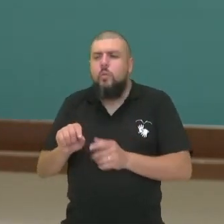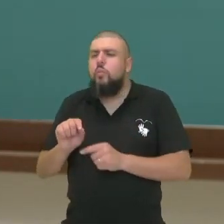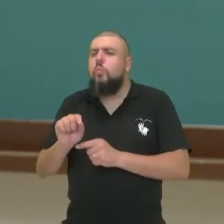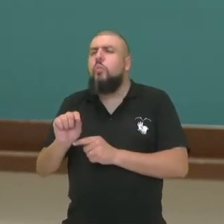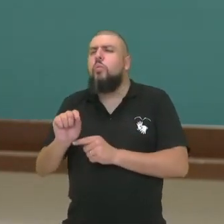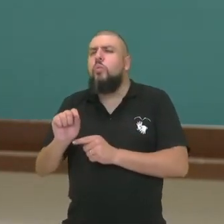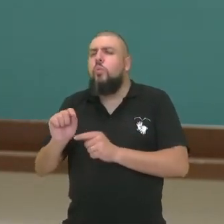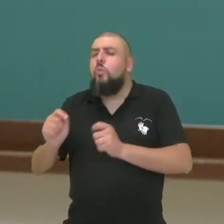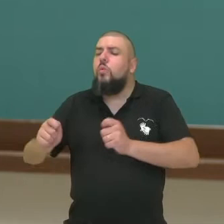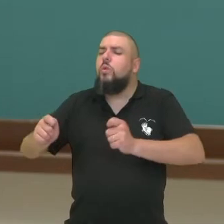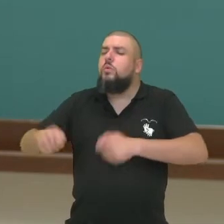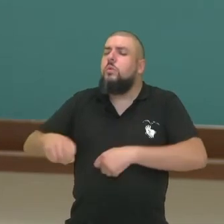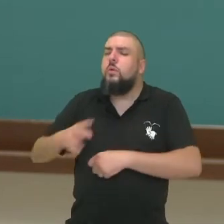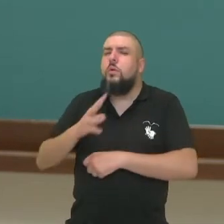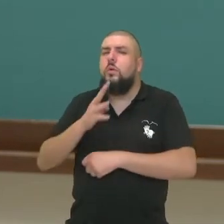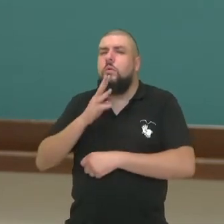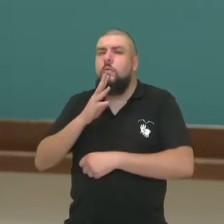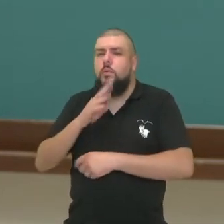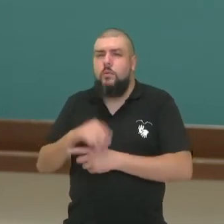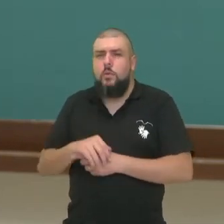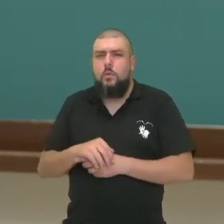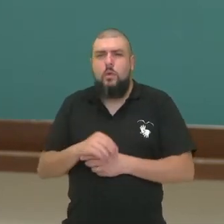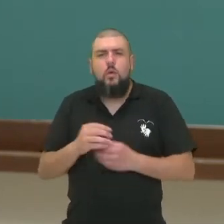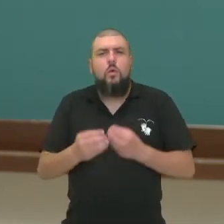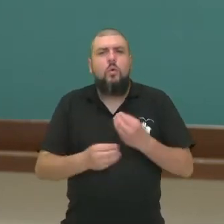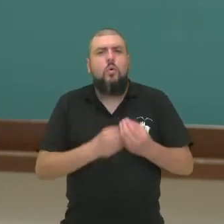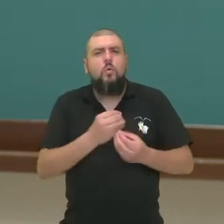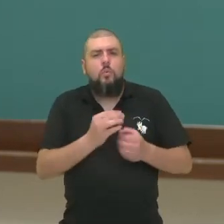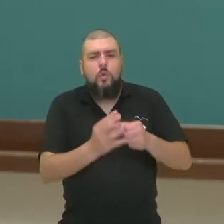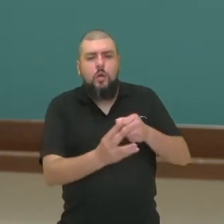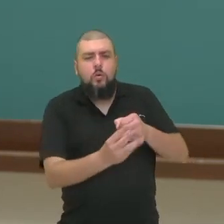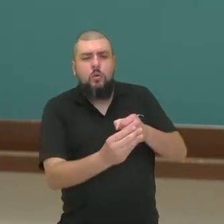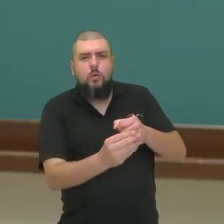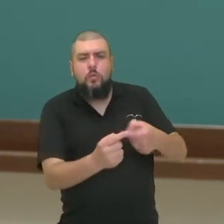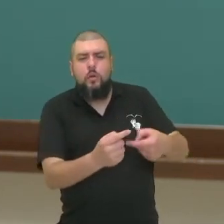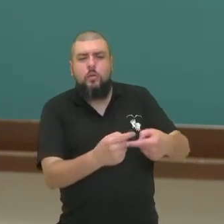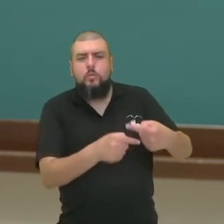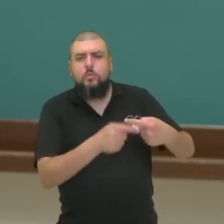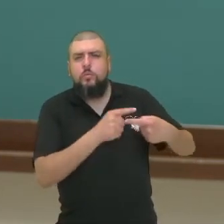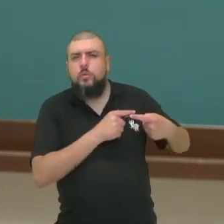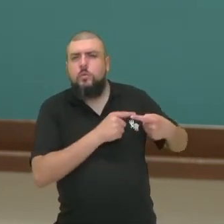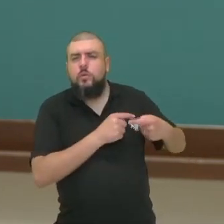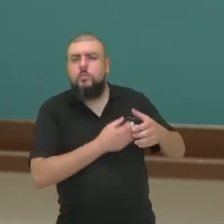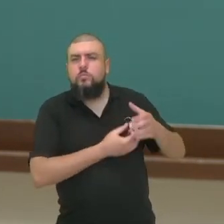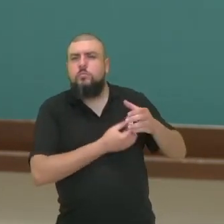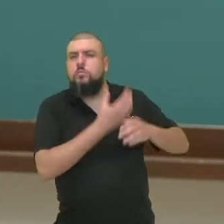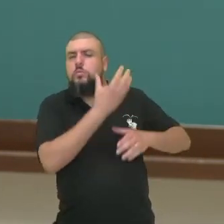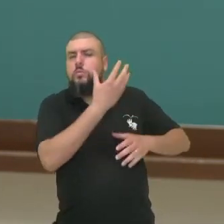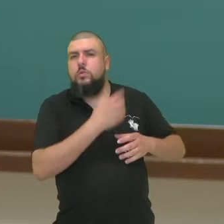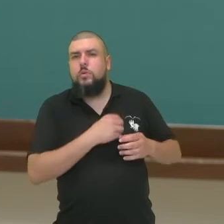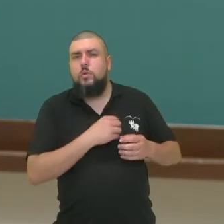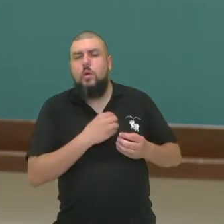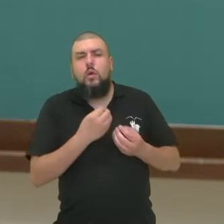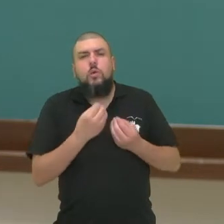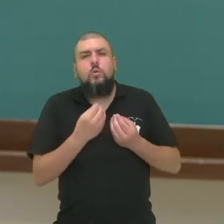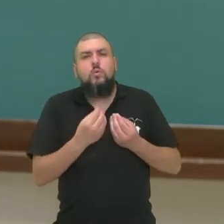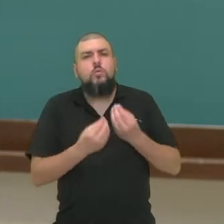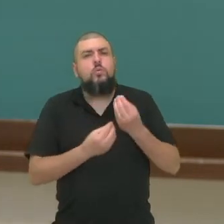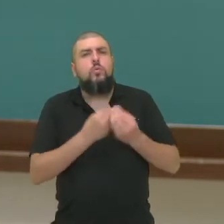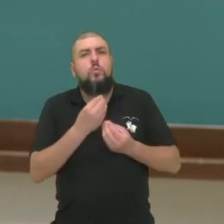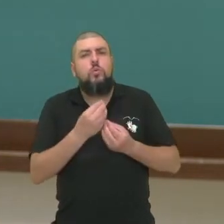qual é a origem do nosso conhecimento, qual é o critério de certeza para saber se o